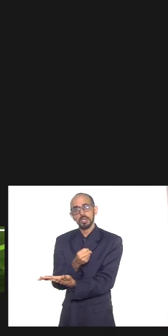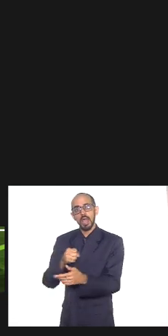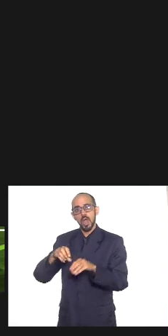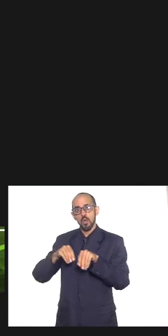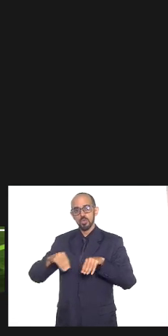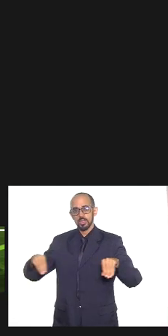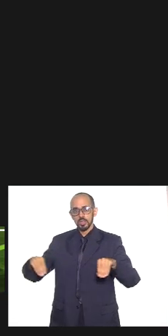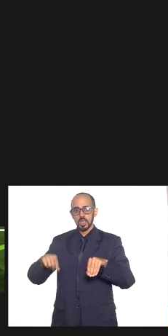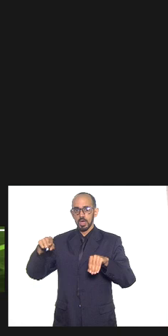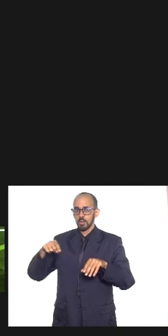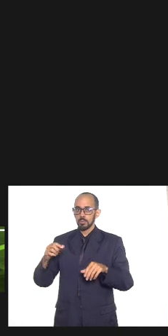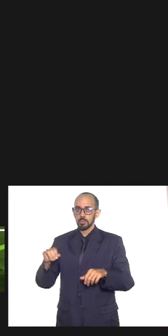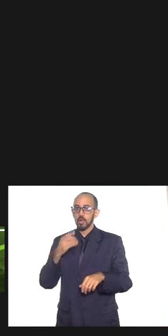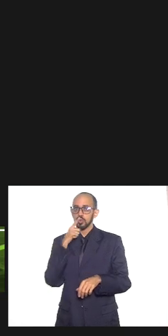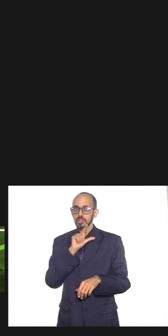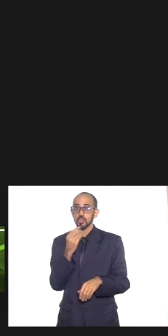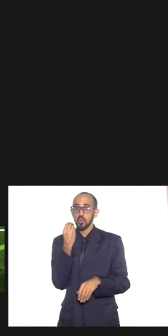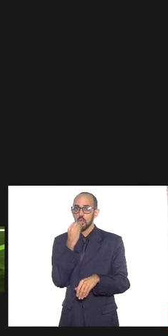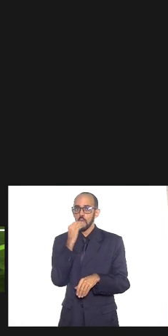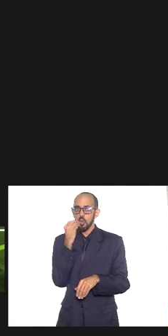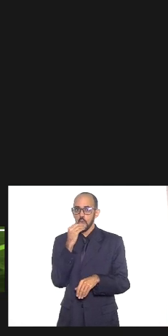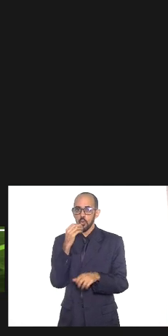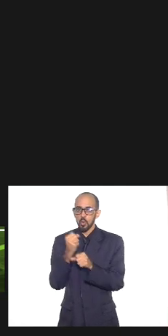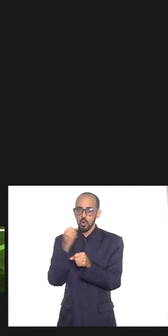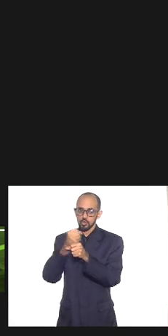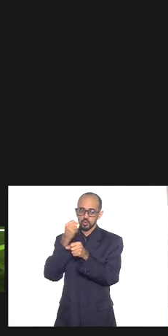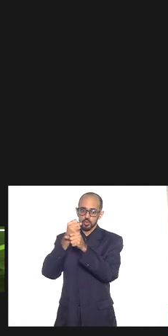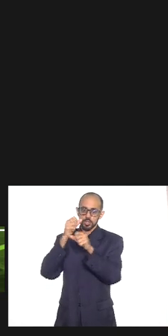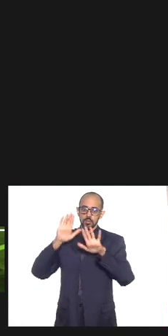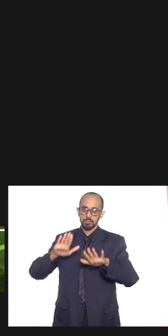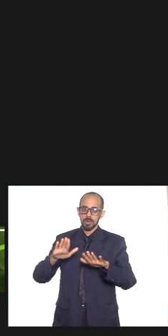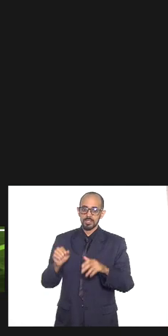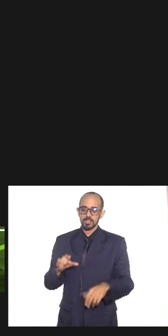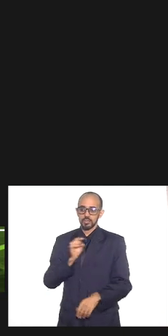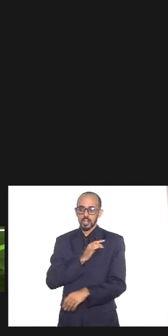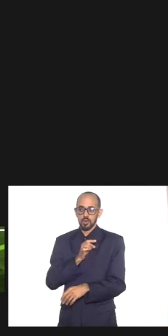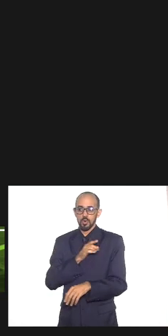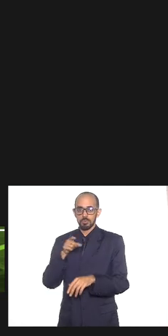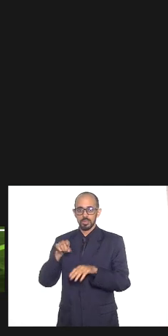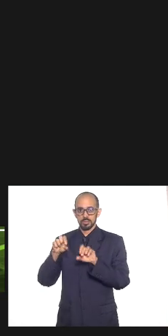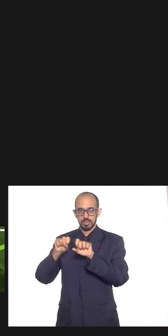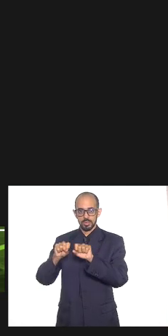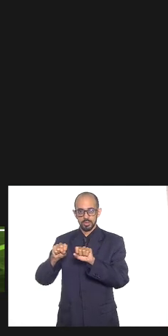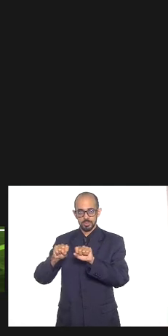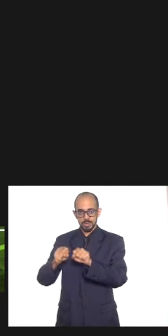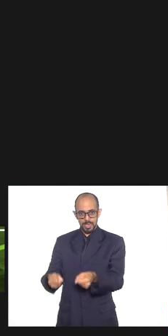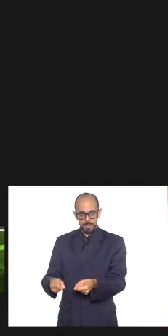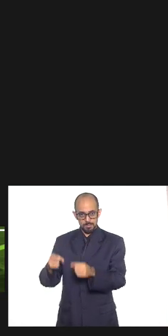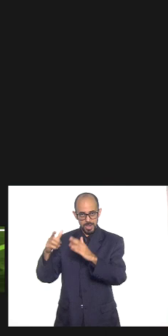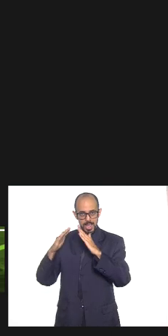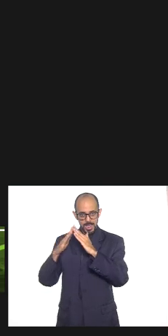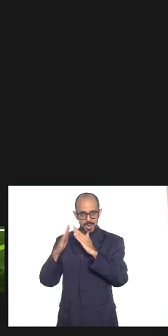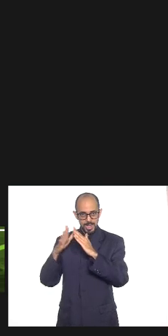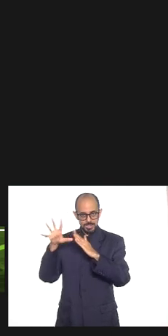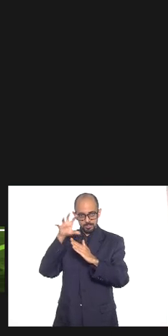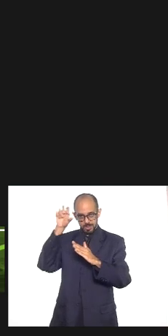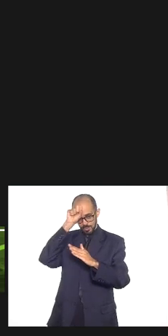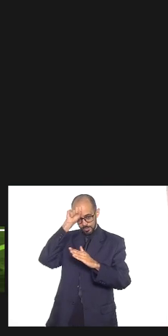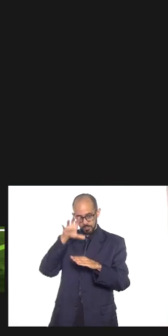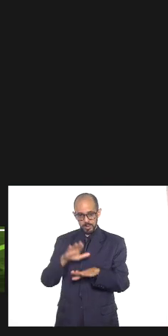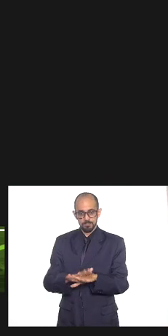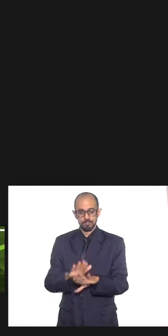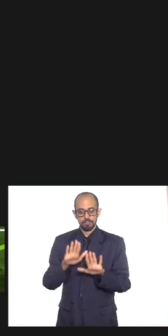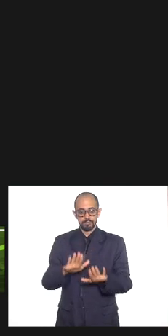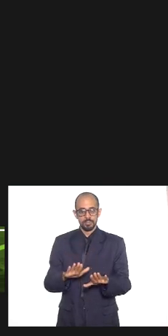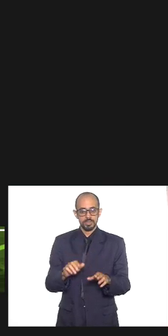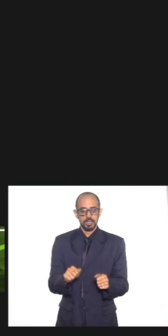lucrar com construção e esse procedimento acabou sendo tendo prosseguimento na Draco que uma especializada